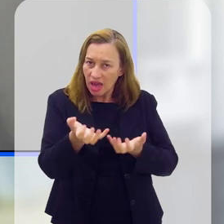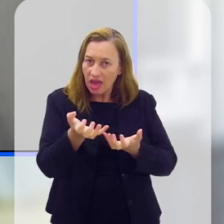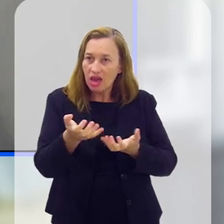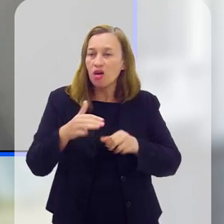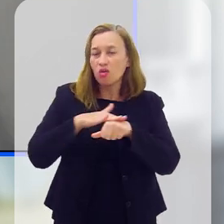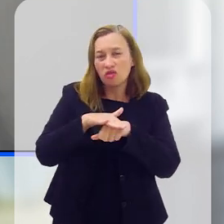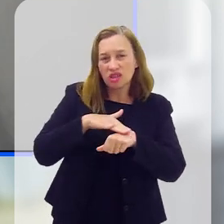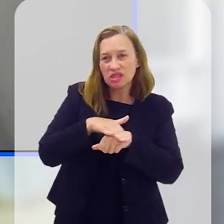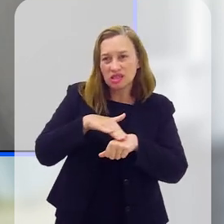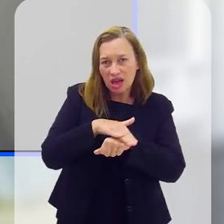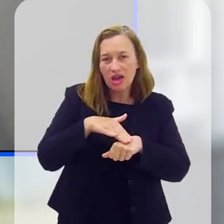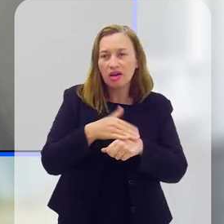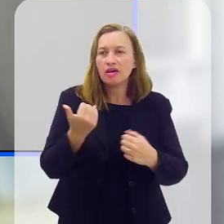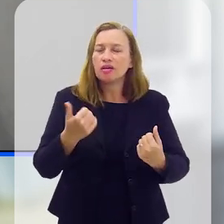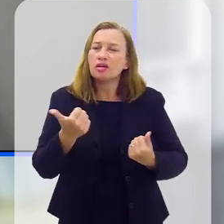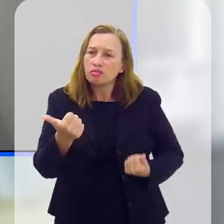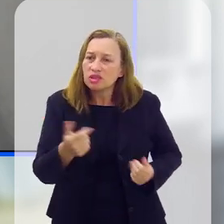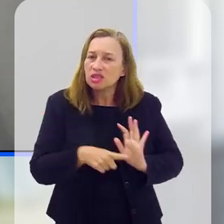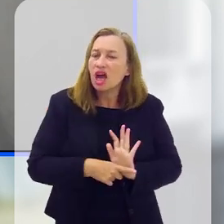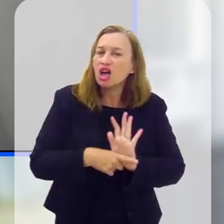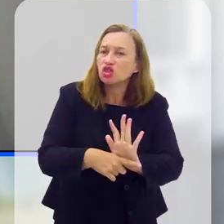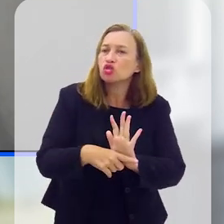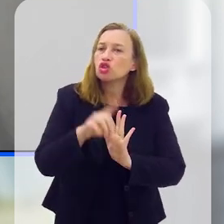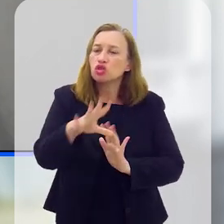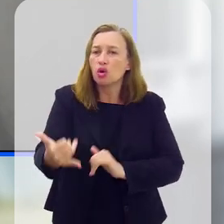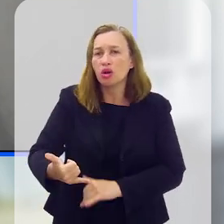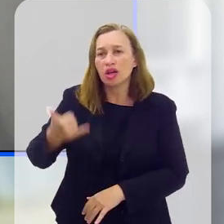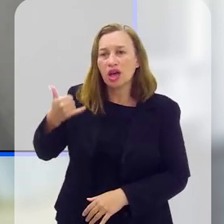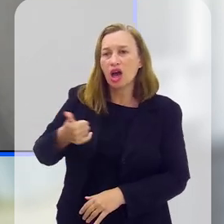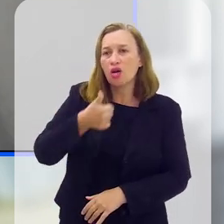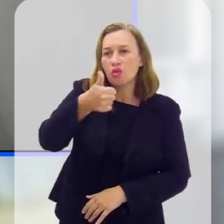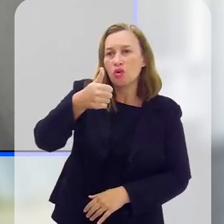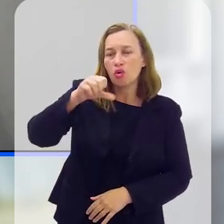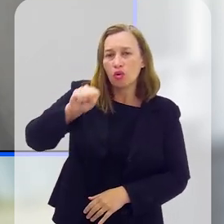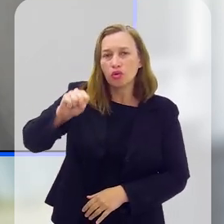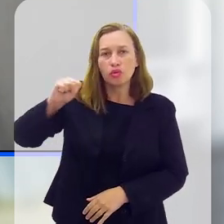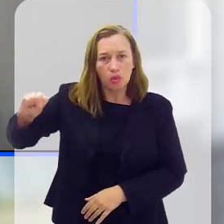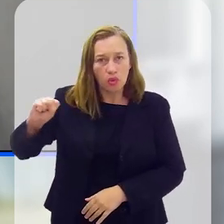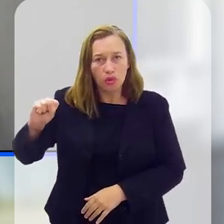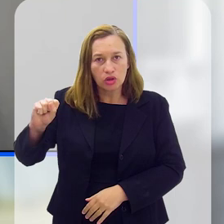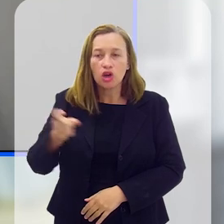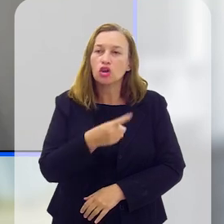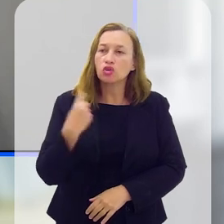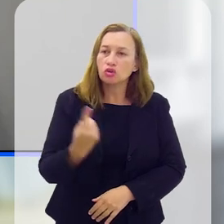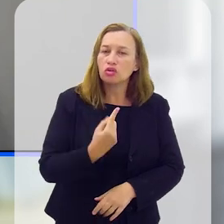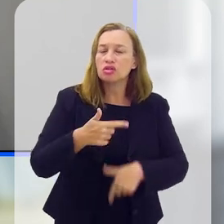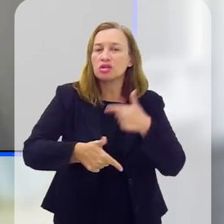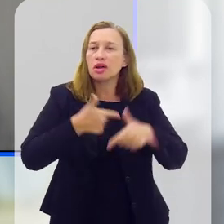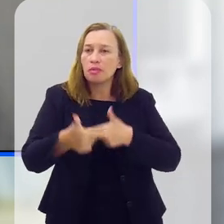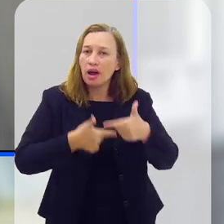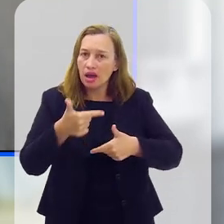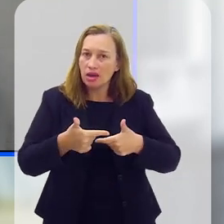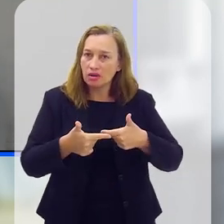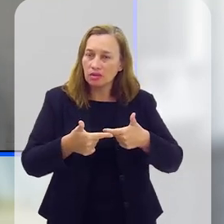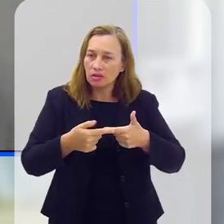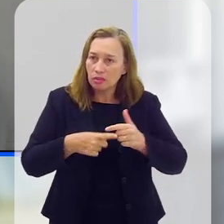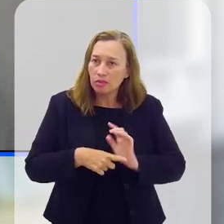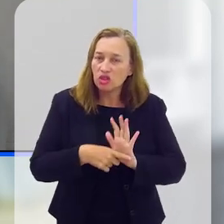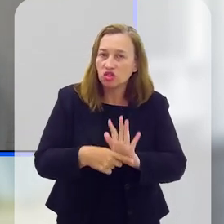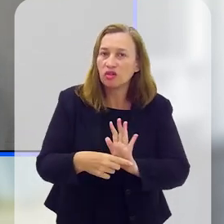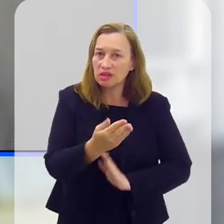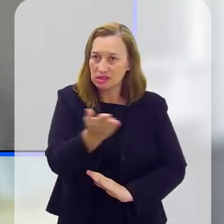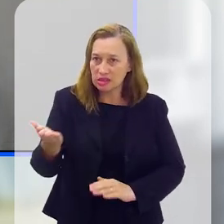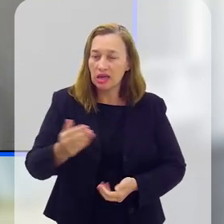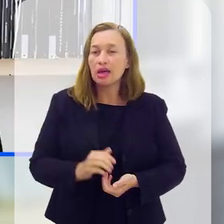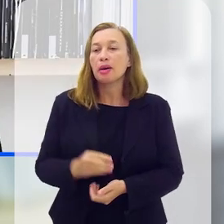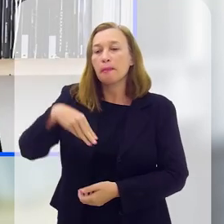conversar, precisando de ajuda, é só ligar o 188, que o nosso serviço está disponível